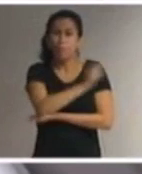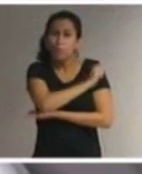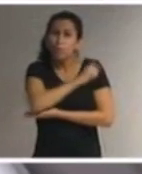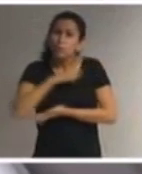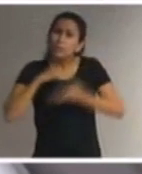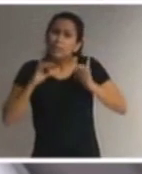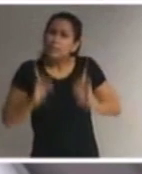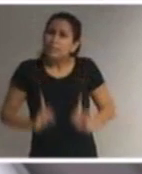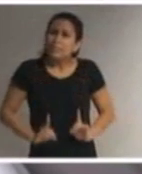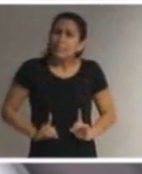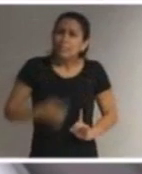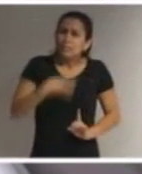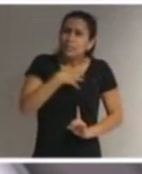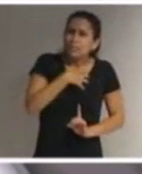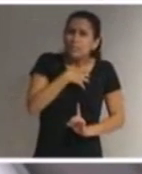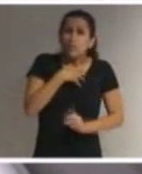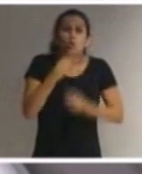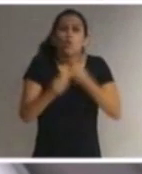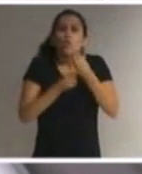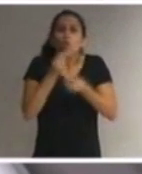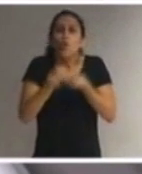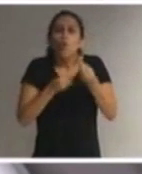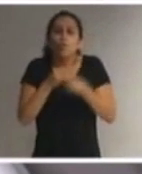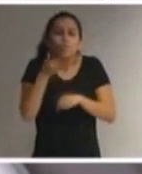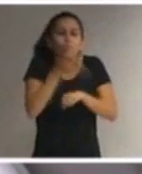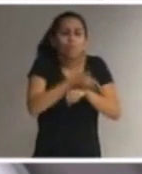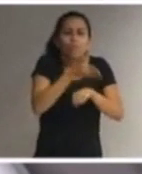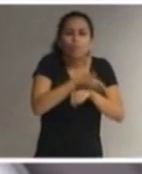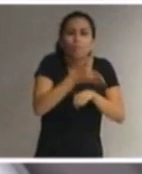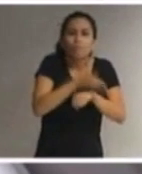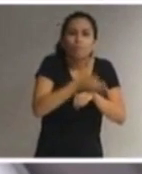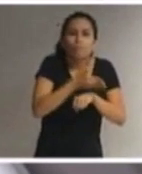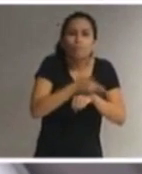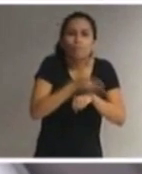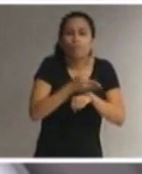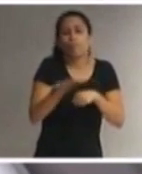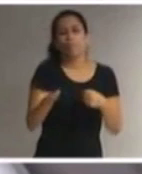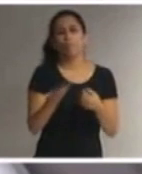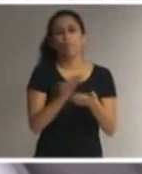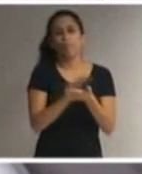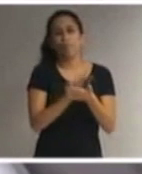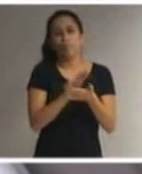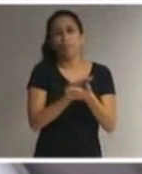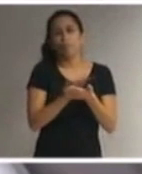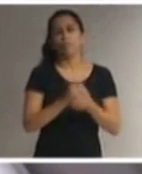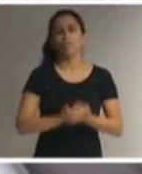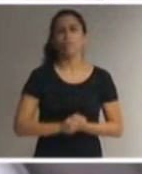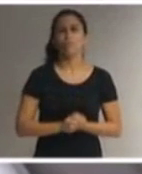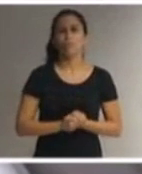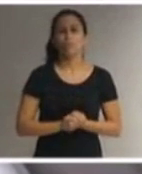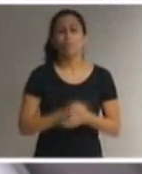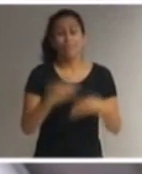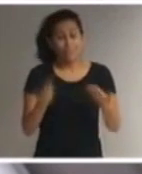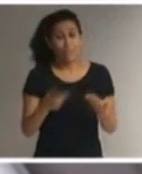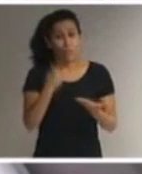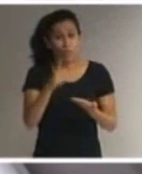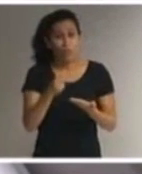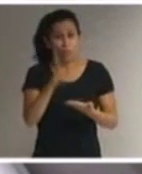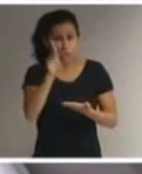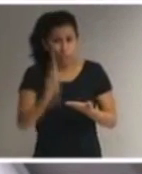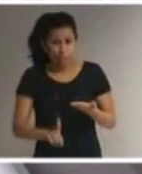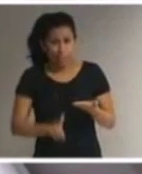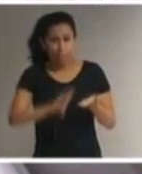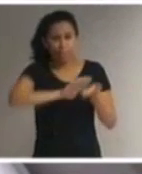deficiência não terá como frequentar o ensino comum obrigatório a todos em idade escolar e terá seu direito à educação violado